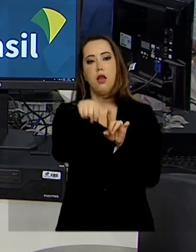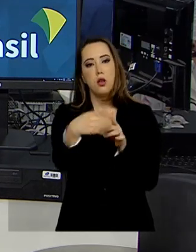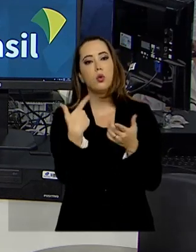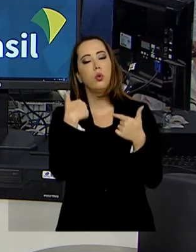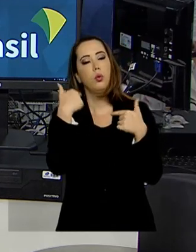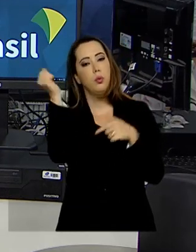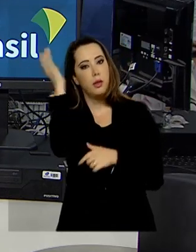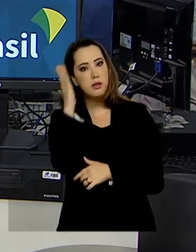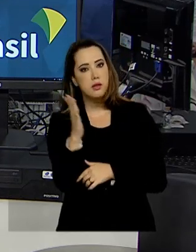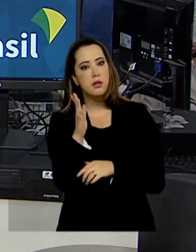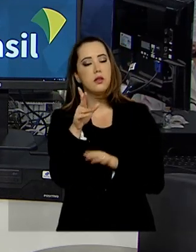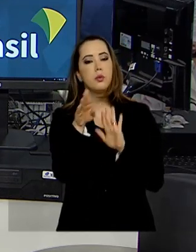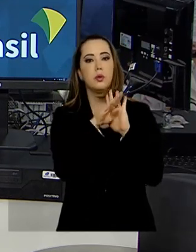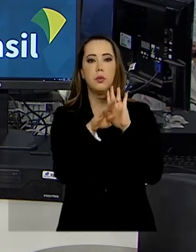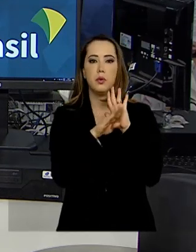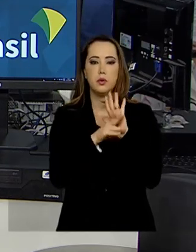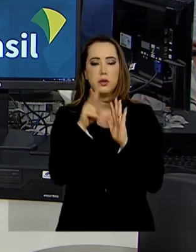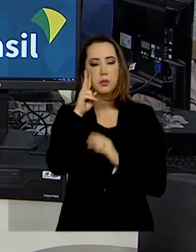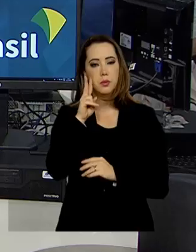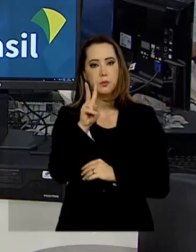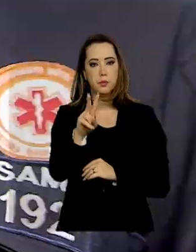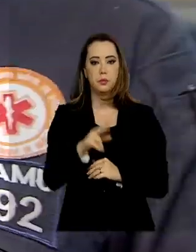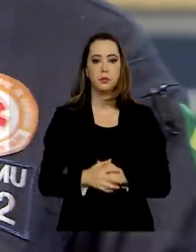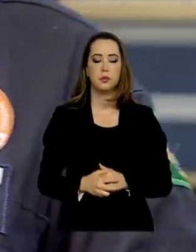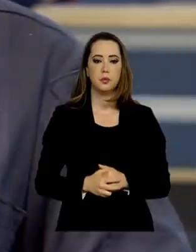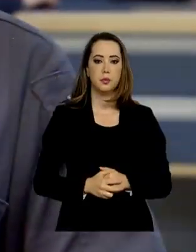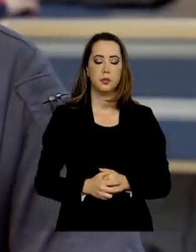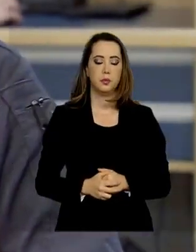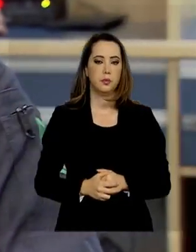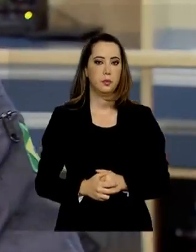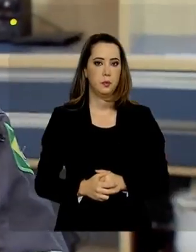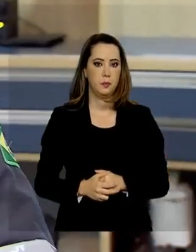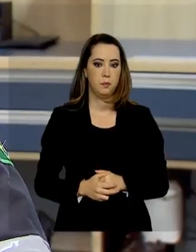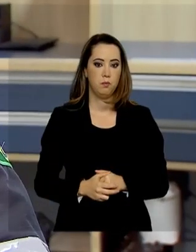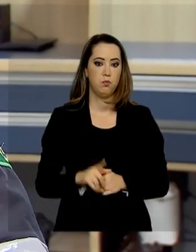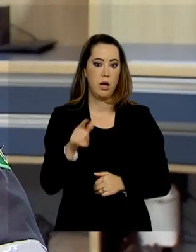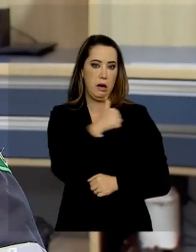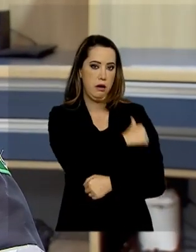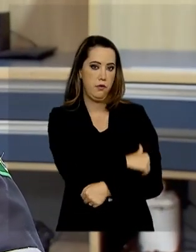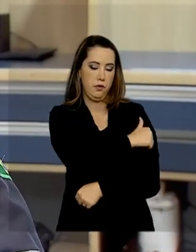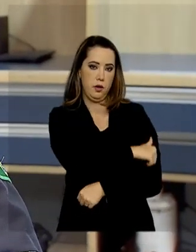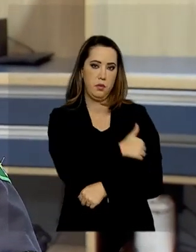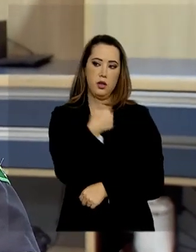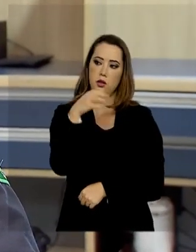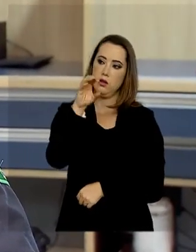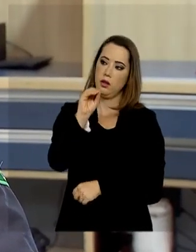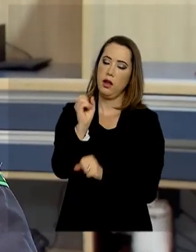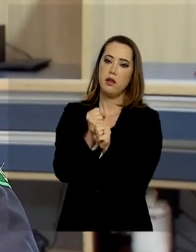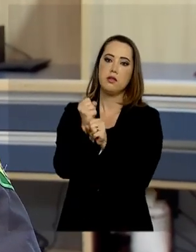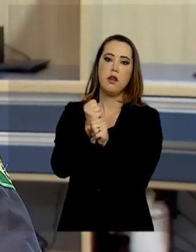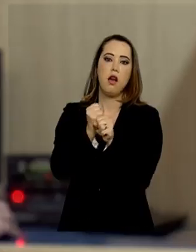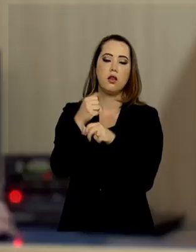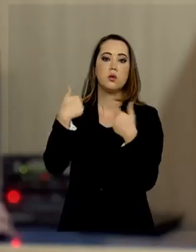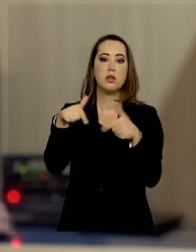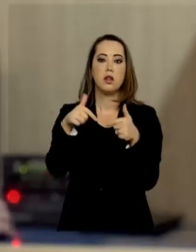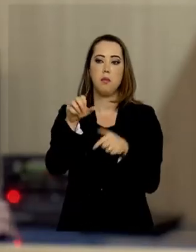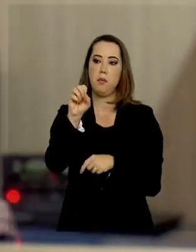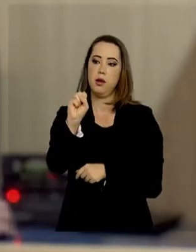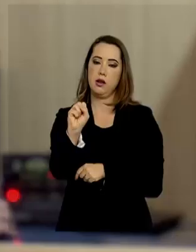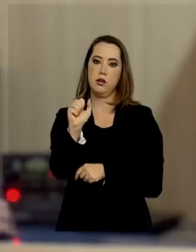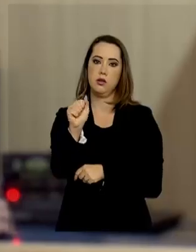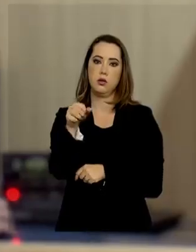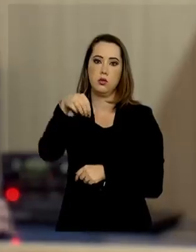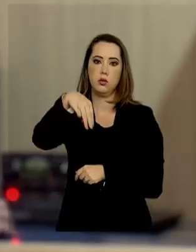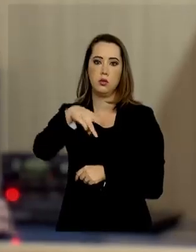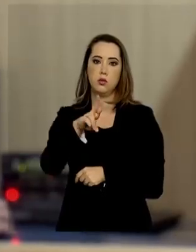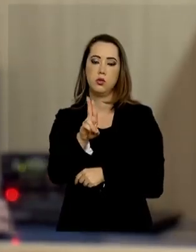dos trabalhadores. Veja um exemplo. A Thais é enfermeira e atuou por 10 anos como socorrista do SAMU. Ela diz que